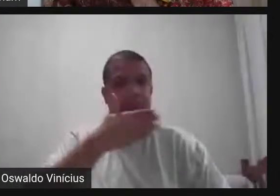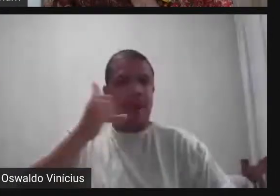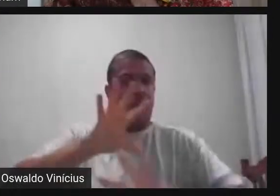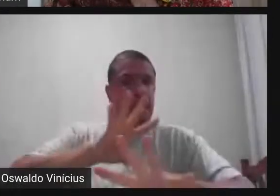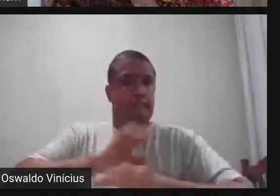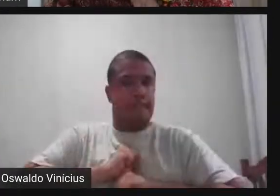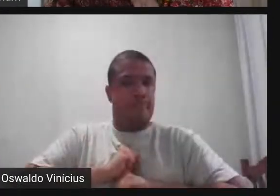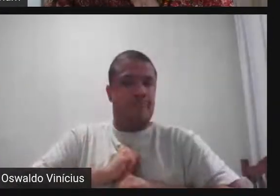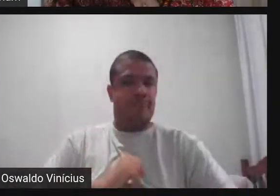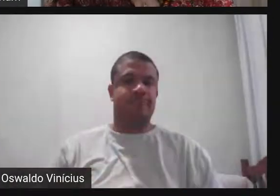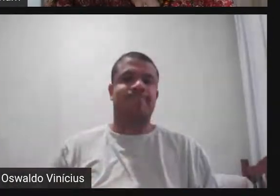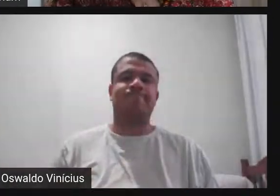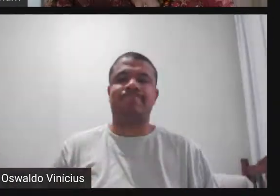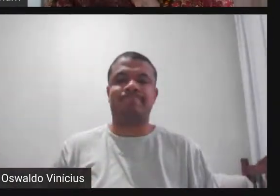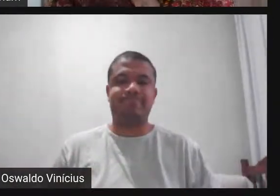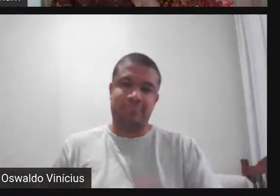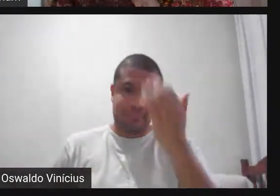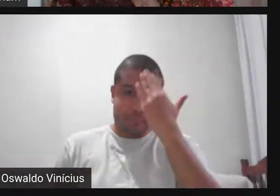Muito obrigada